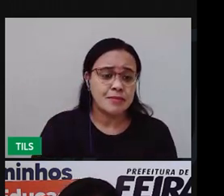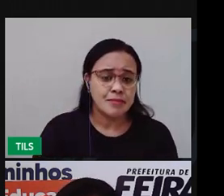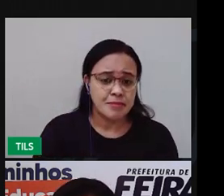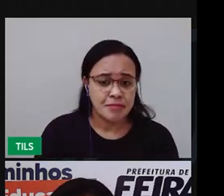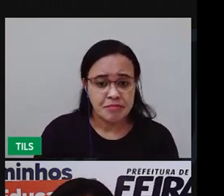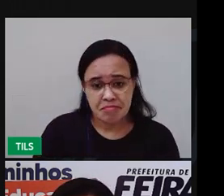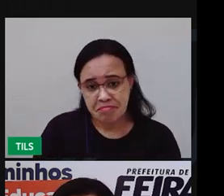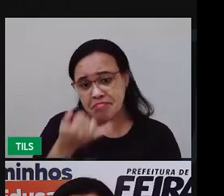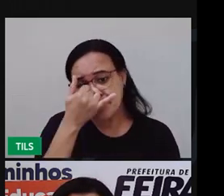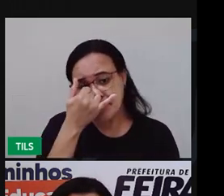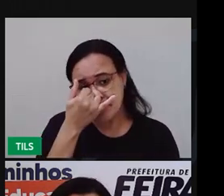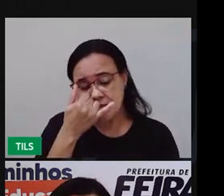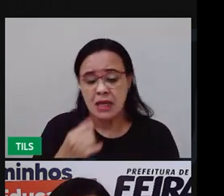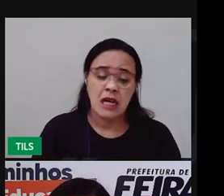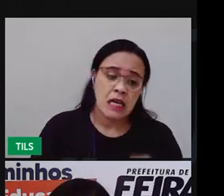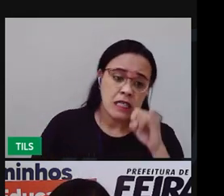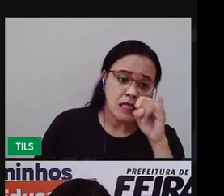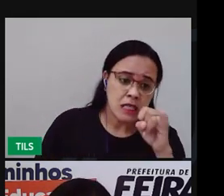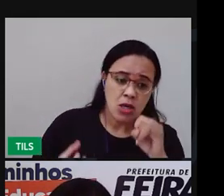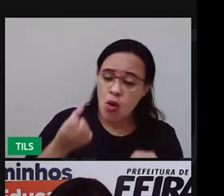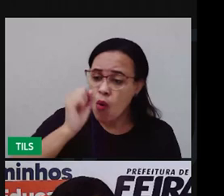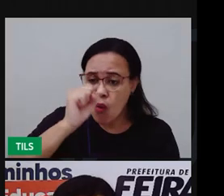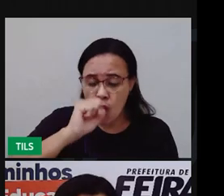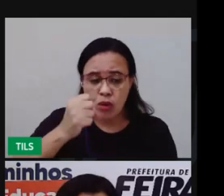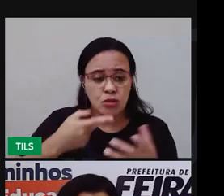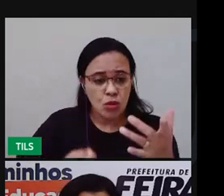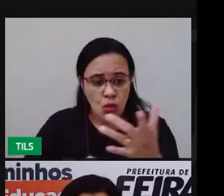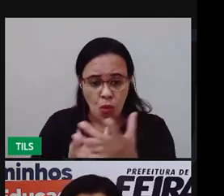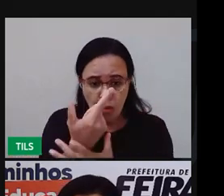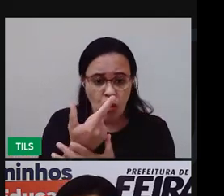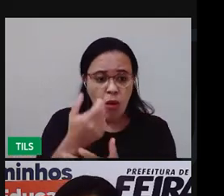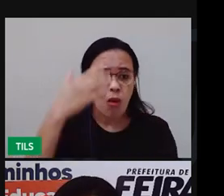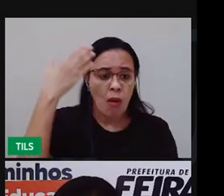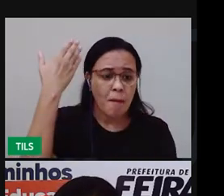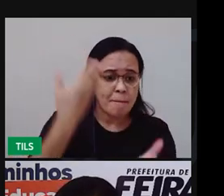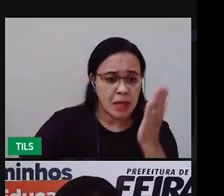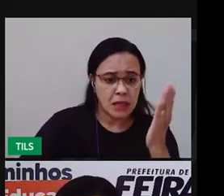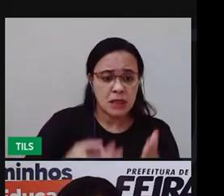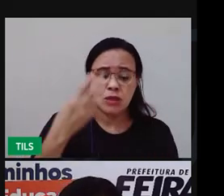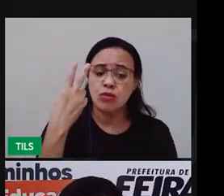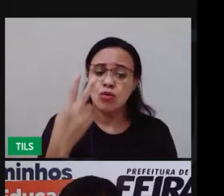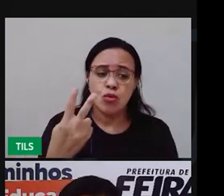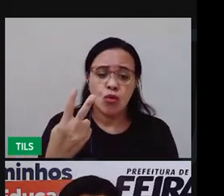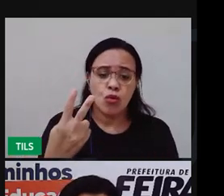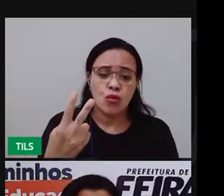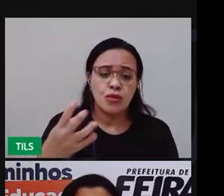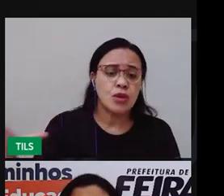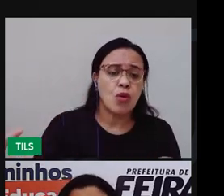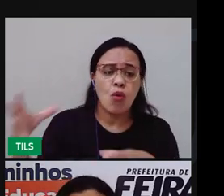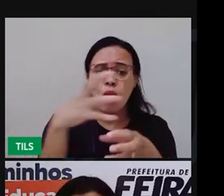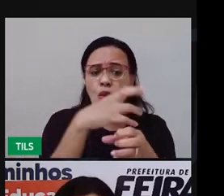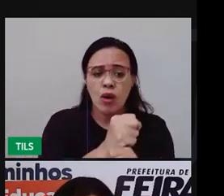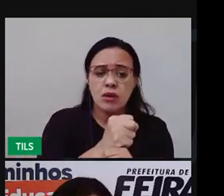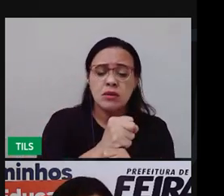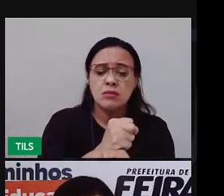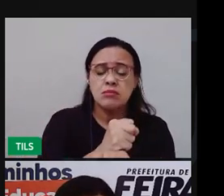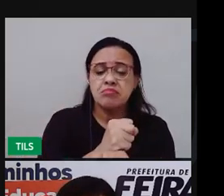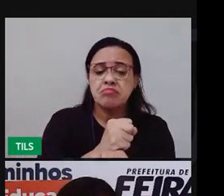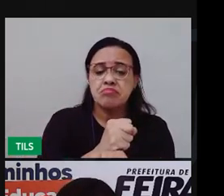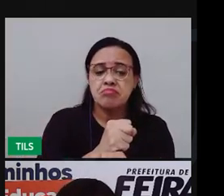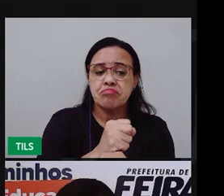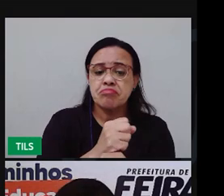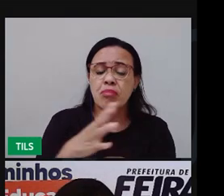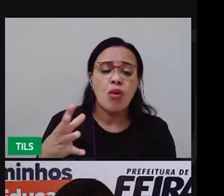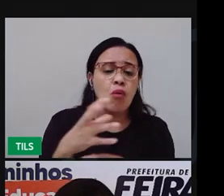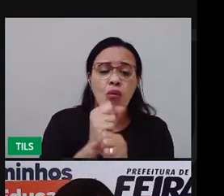Se ela tinha oito cactos e ela perdeu dois, com quantos cactos foi que ela